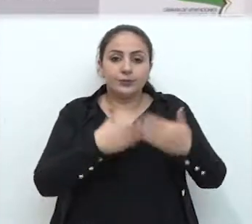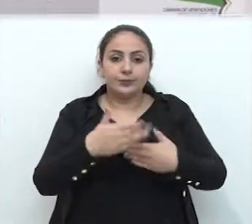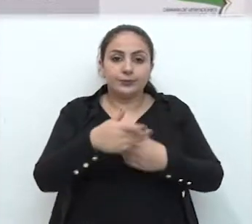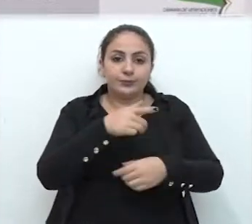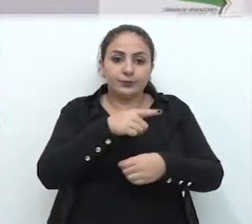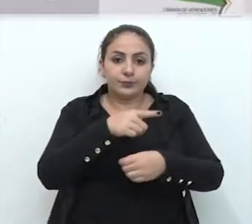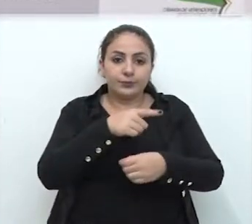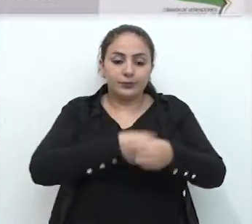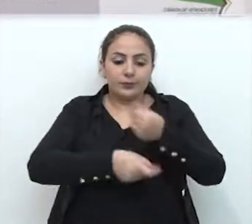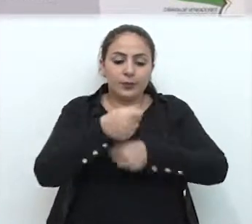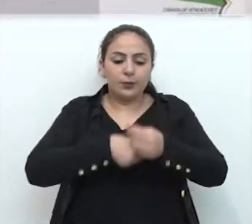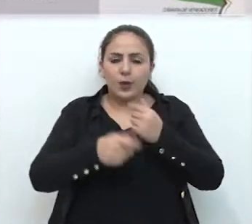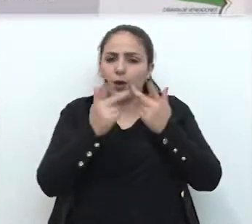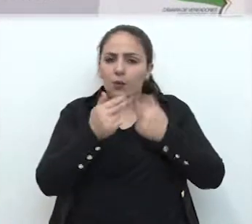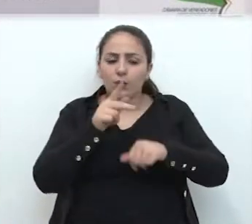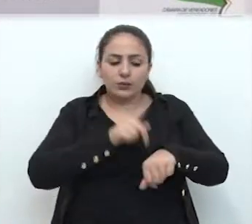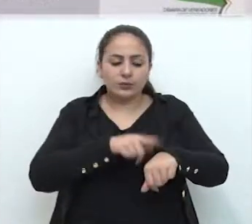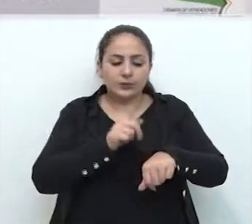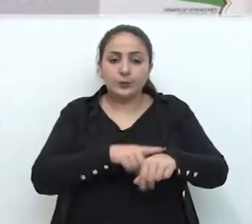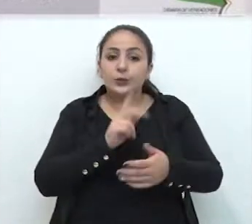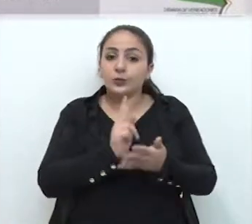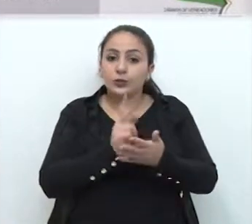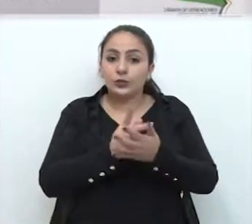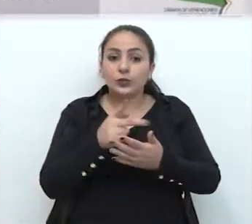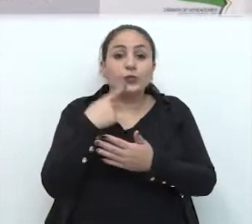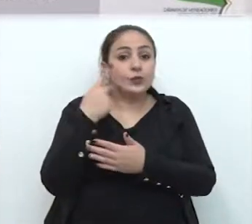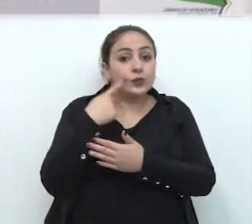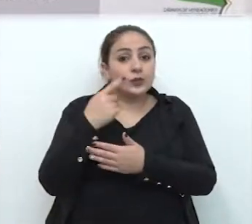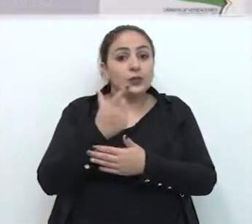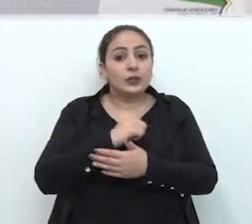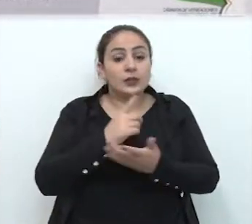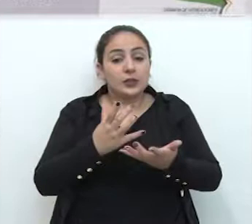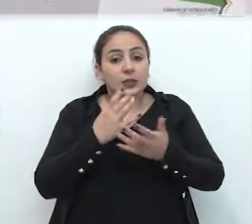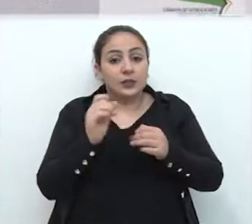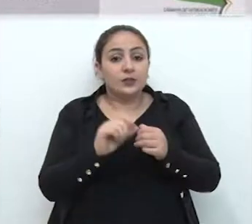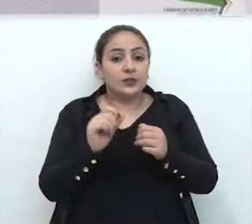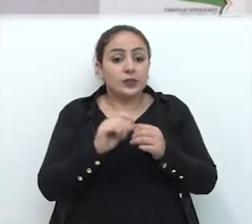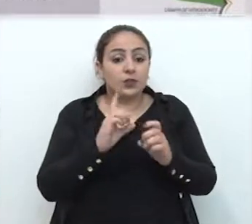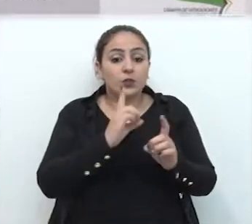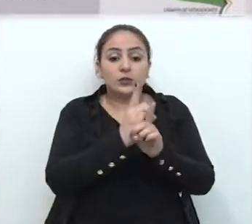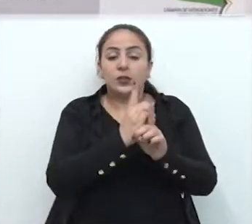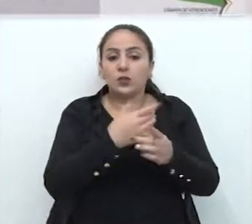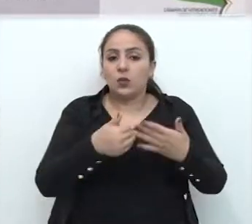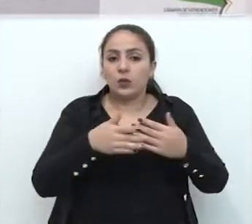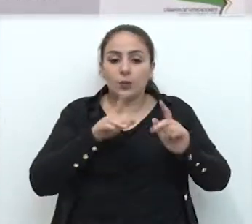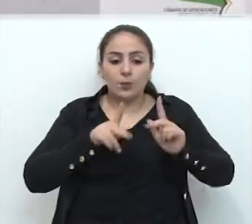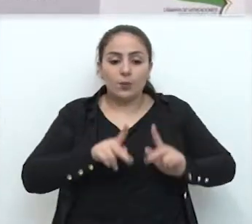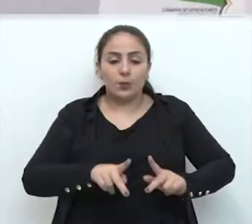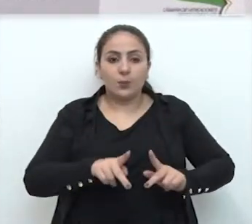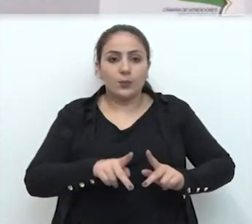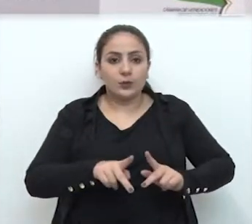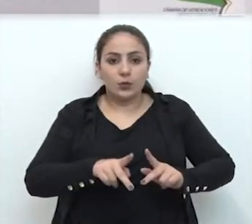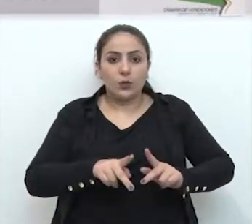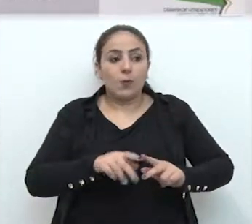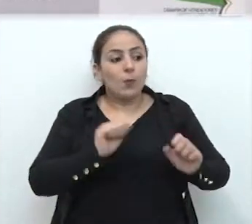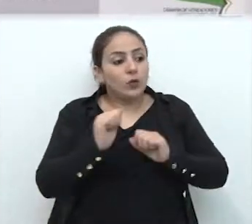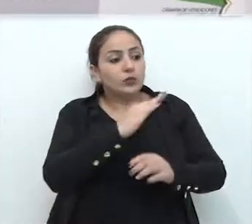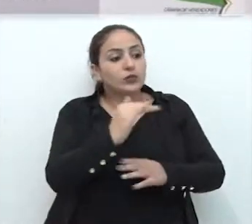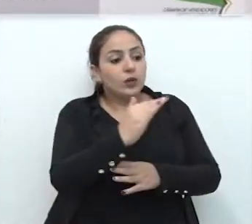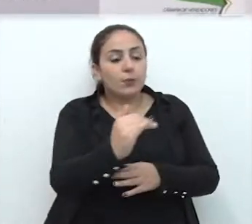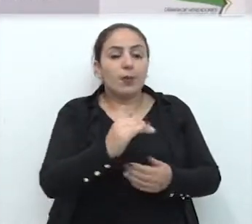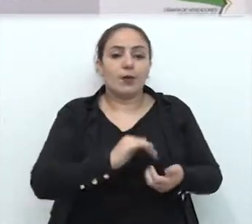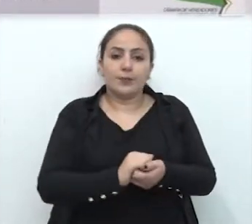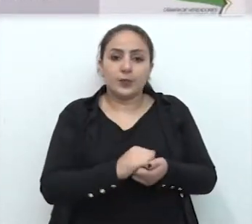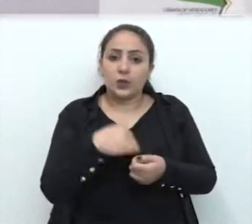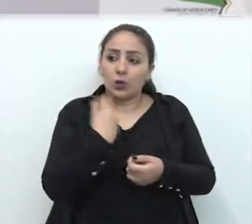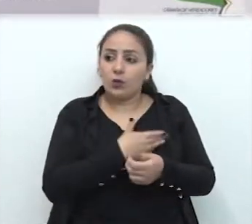e, ao mesmo tempo, continua sendo aquele vereador que pode ser encontrado a qualquer momento pela população de Passo Fundo. Estamos cada vez mais perto,